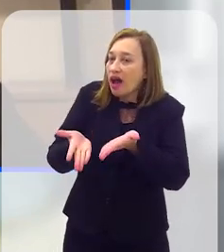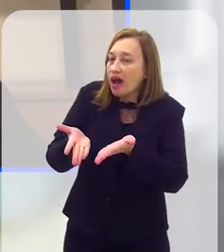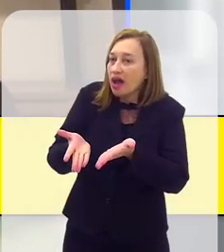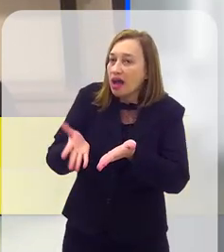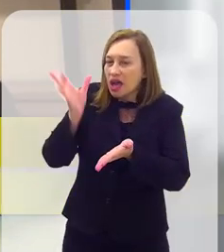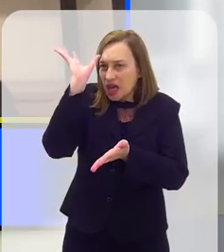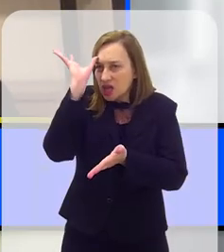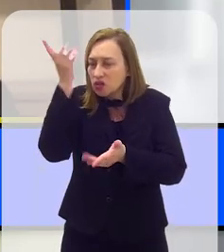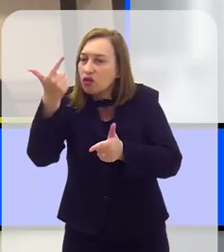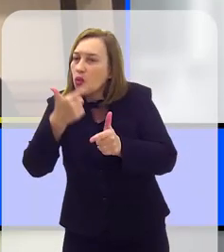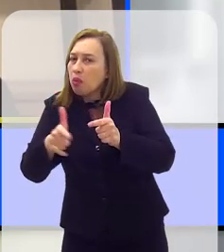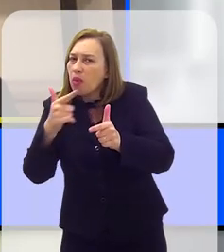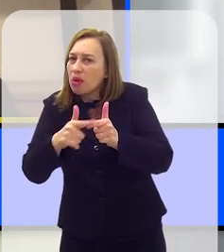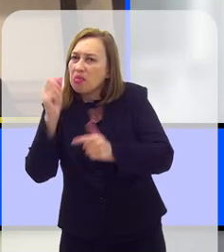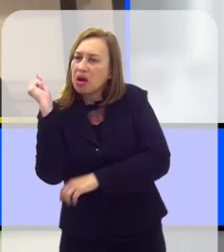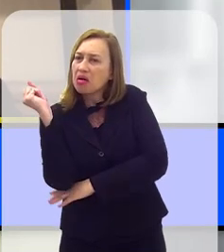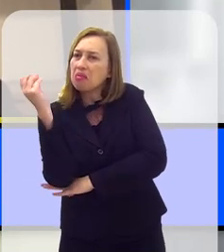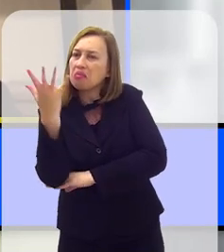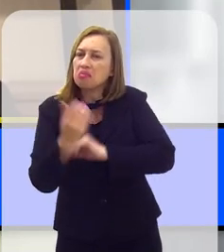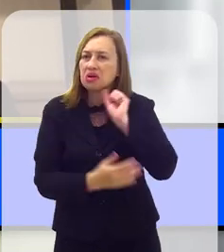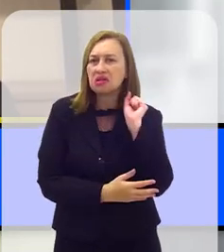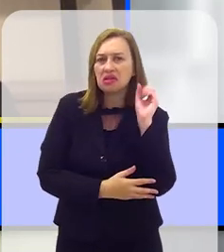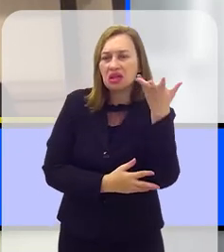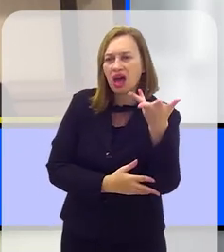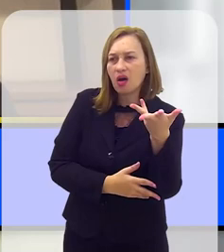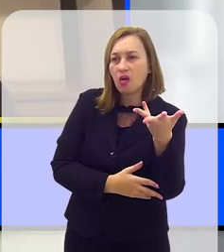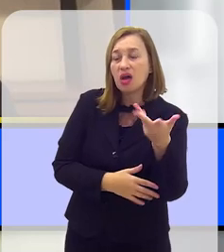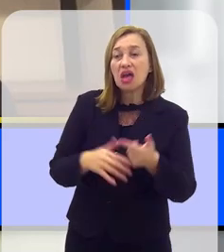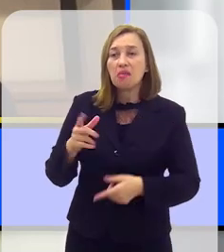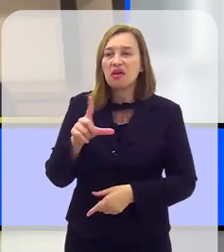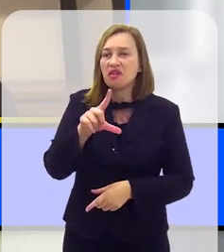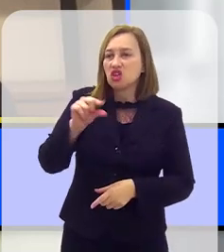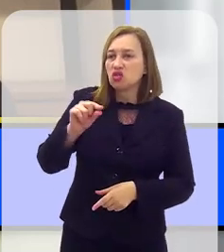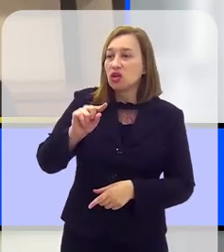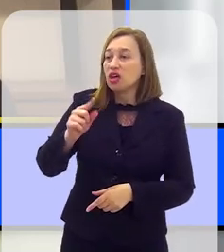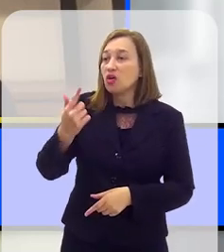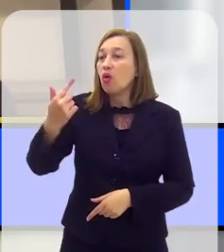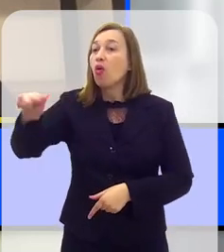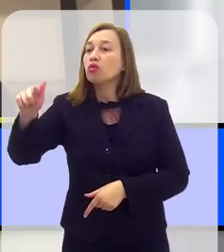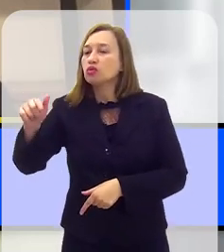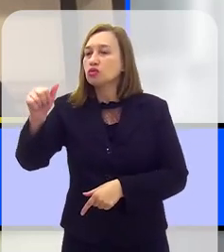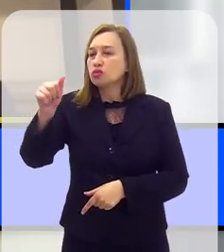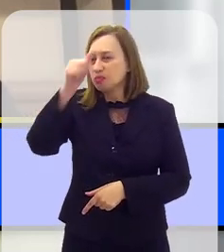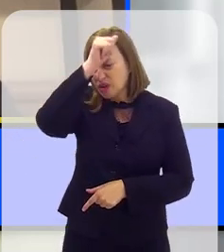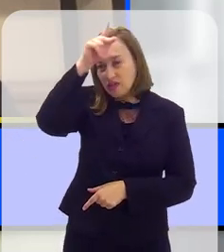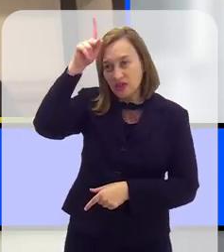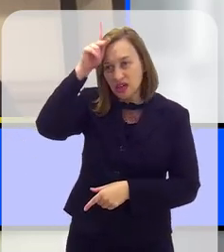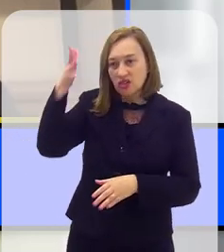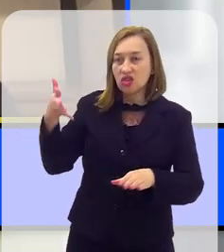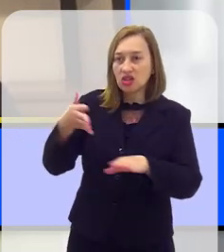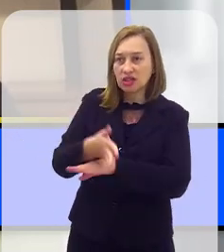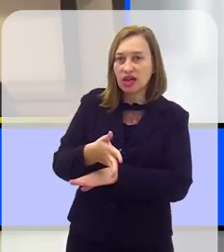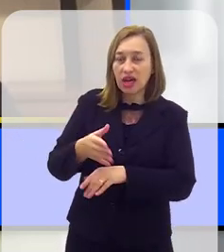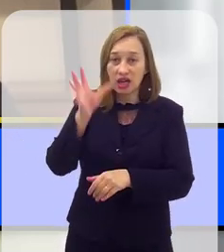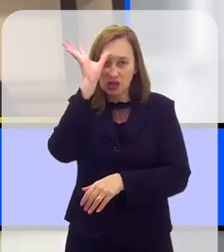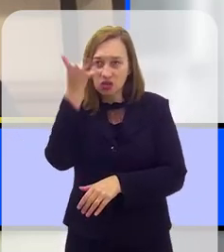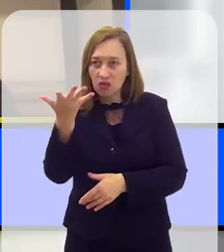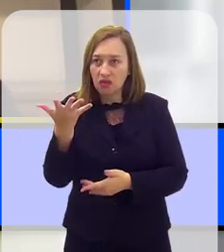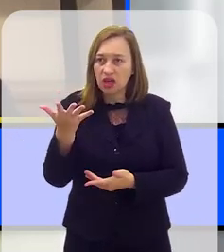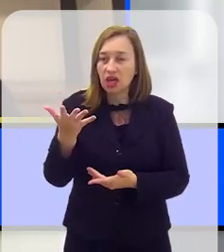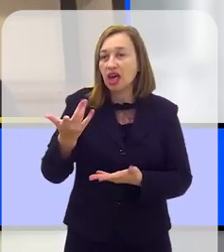é cuidar do passivo ambiental ou resolver um problema ambiental que não seja inerente dele. Ele prefere deixar isso para os